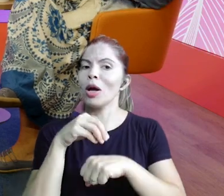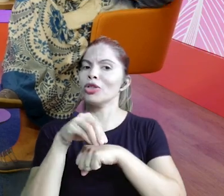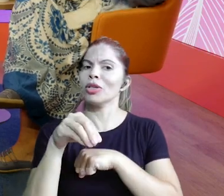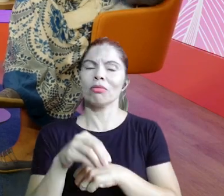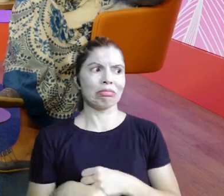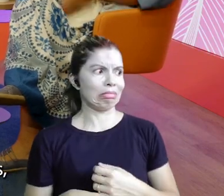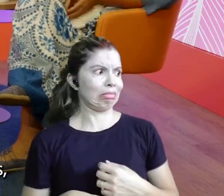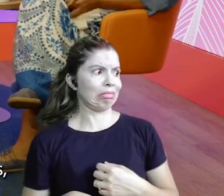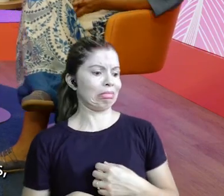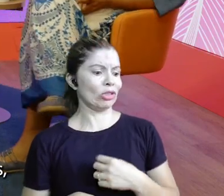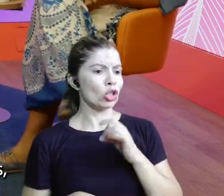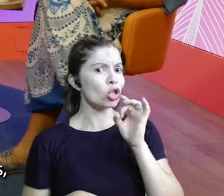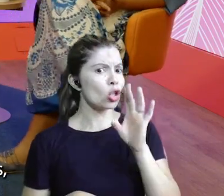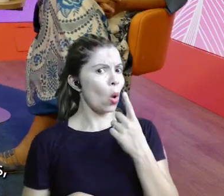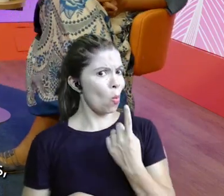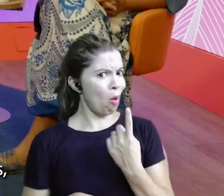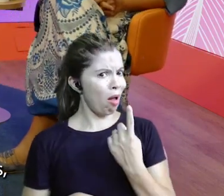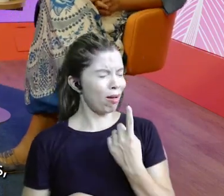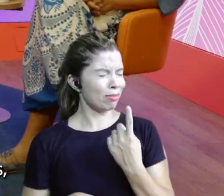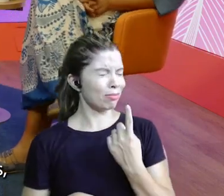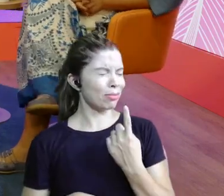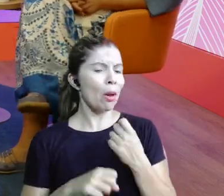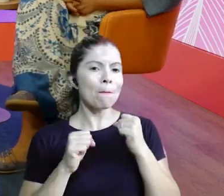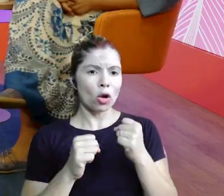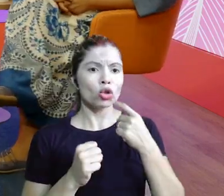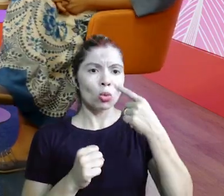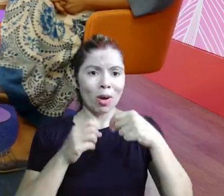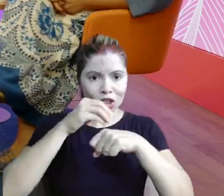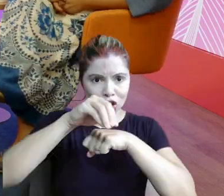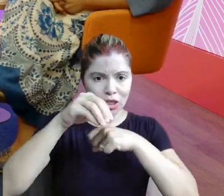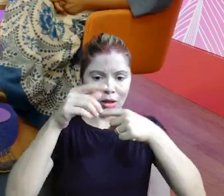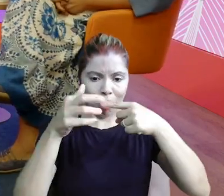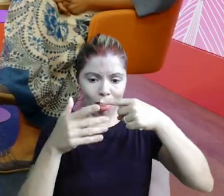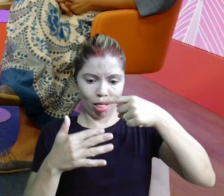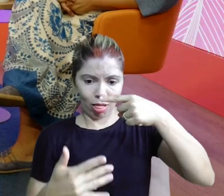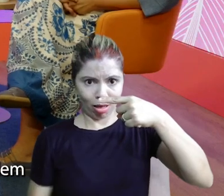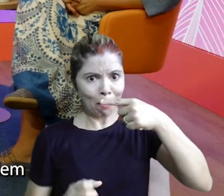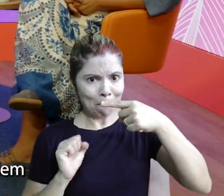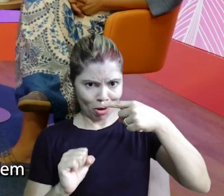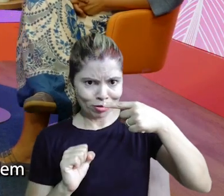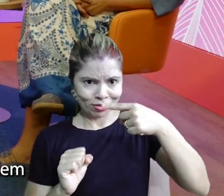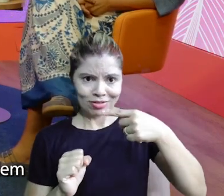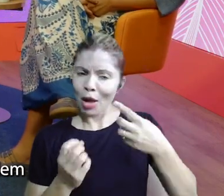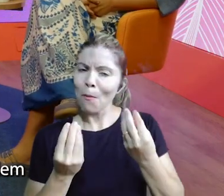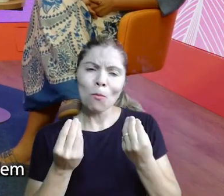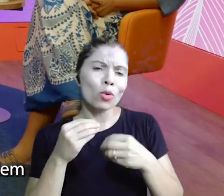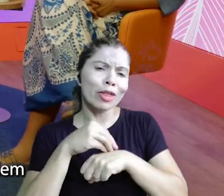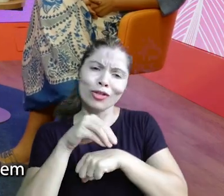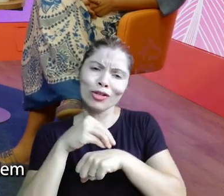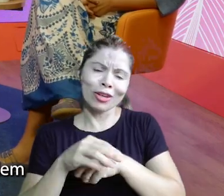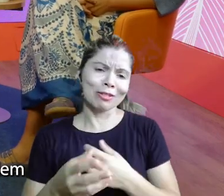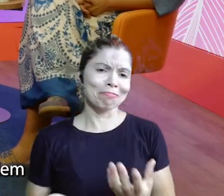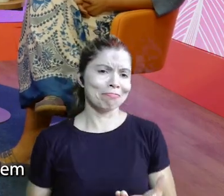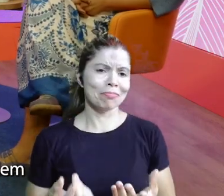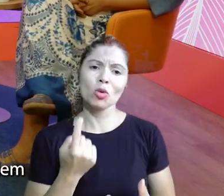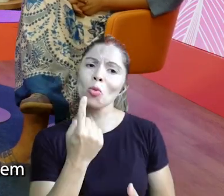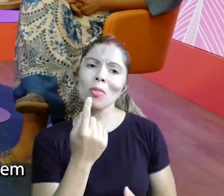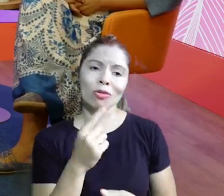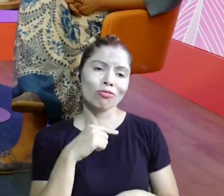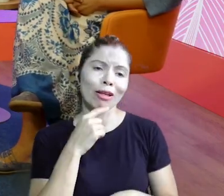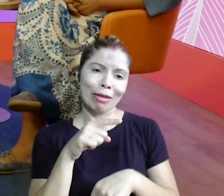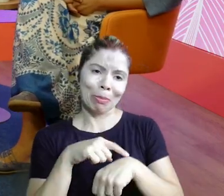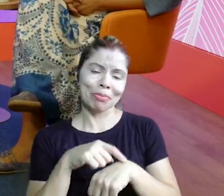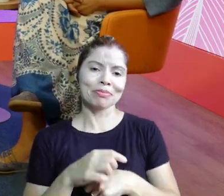Uma! Pode ser uma que tem vários tópicos. Ah, pode, uma árvore, né? E aí, o que você fala para quem está nos